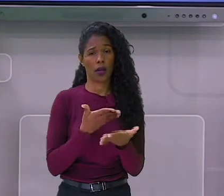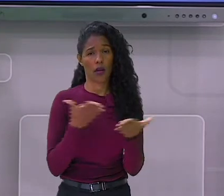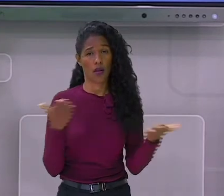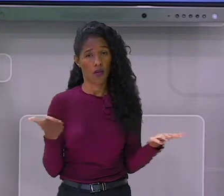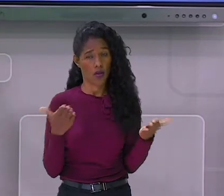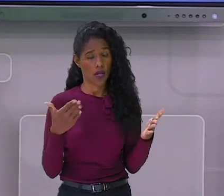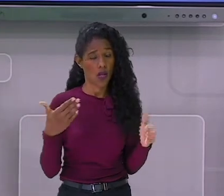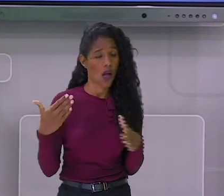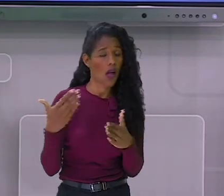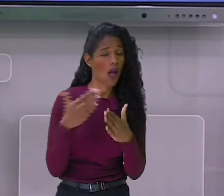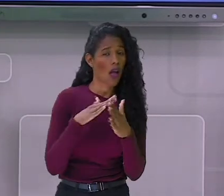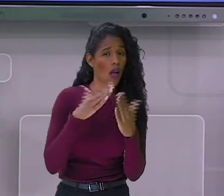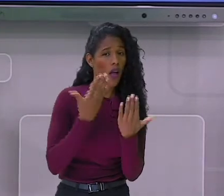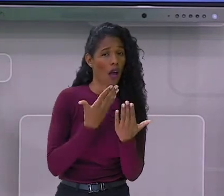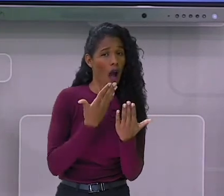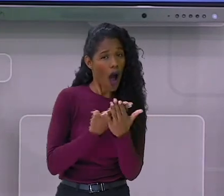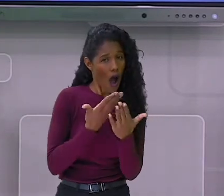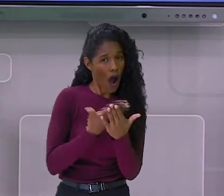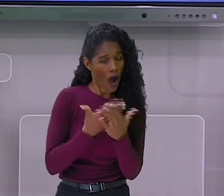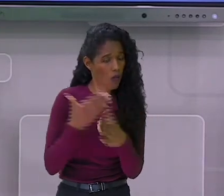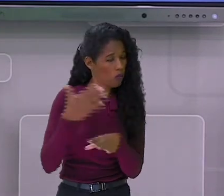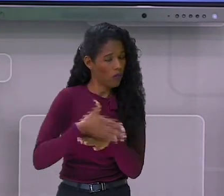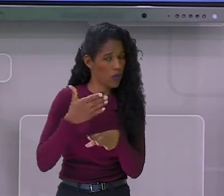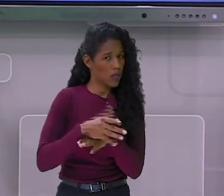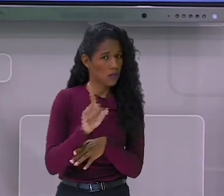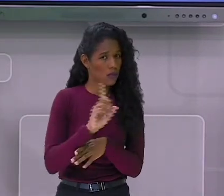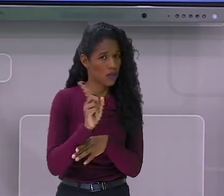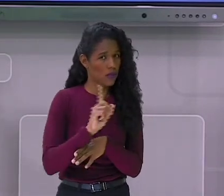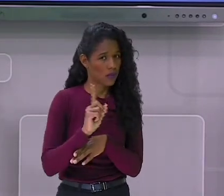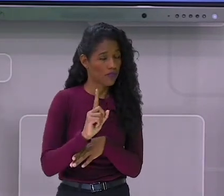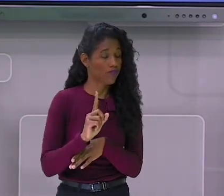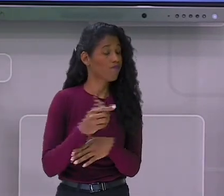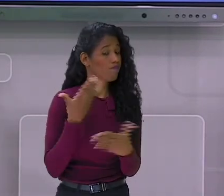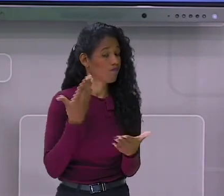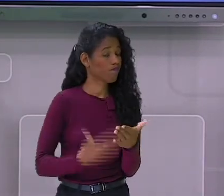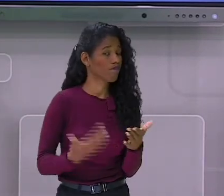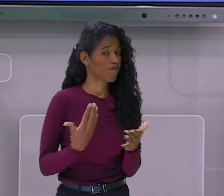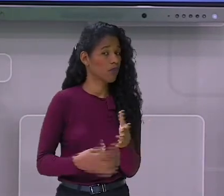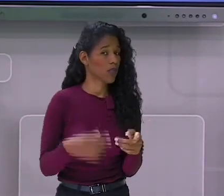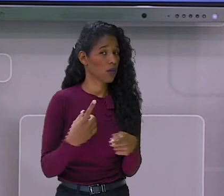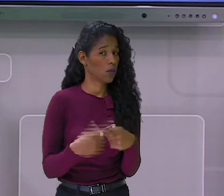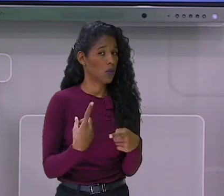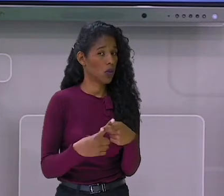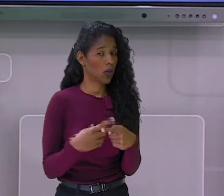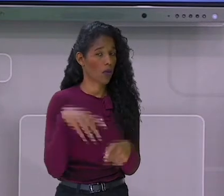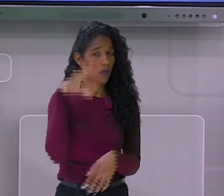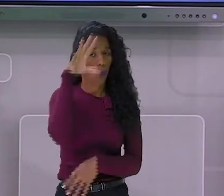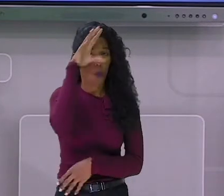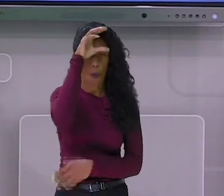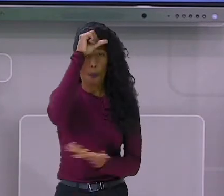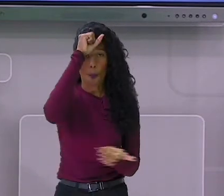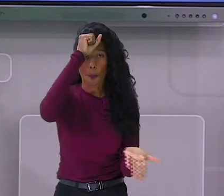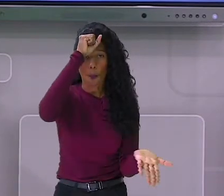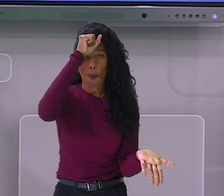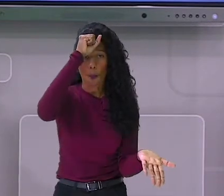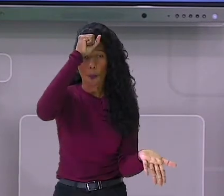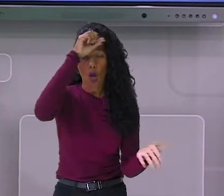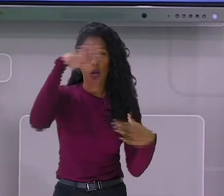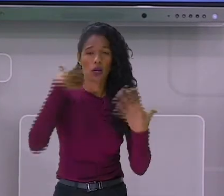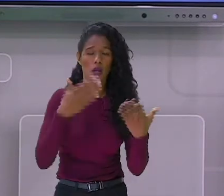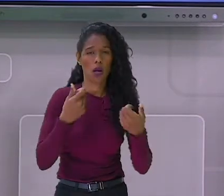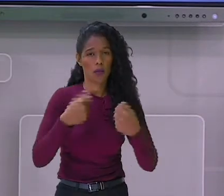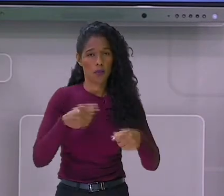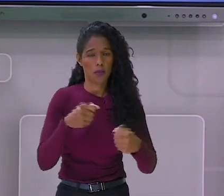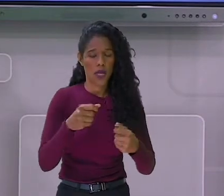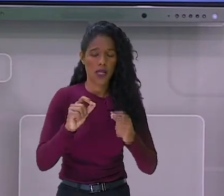perdendo. Porque vocês estão ficando sem aprender. Não é assim? Então, tem que estar participando,